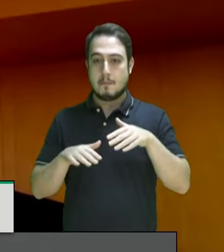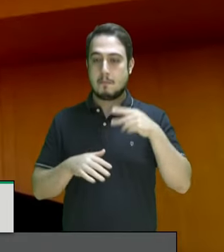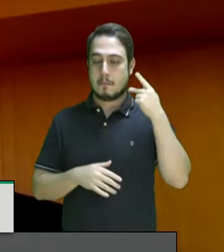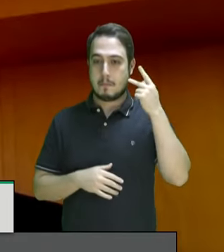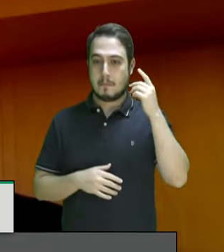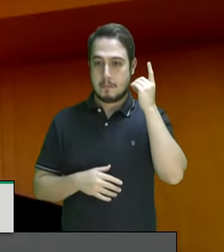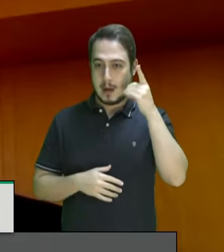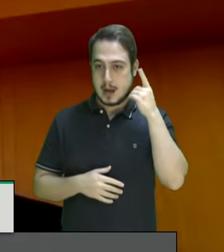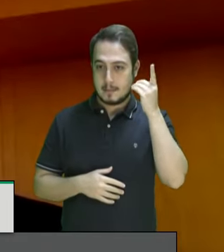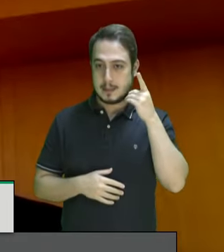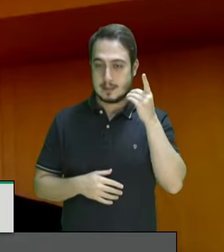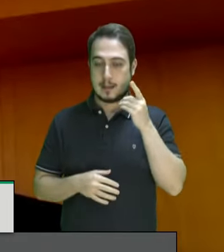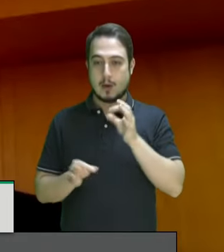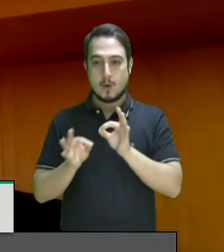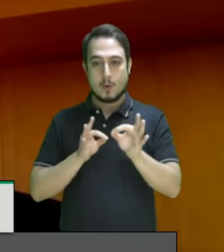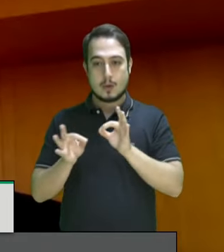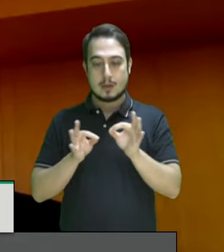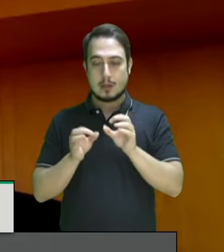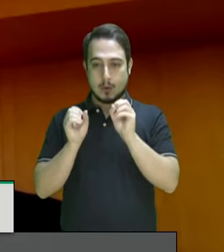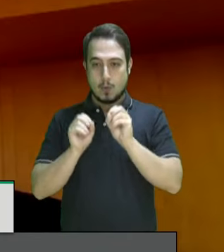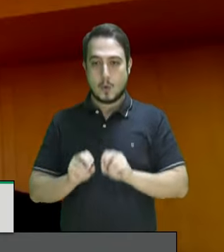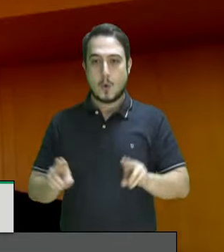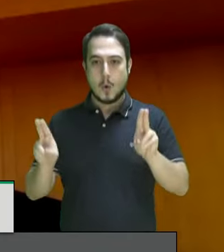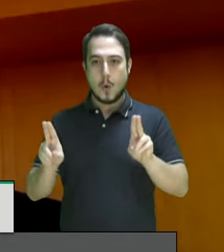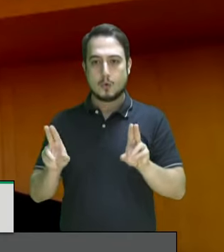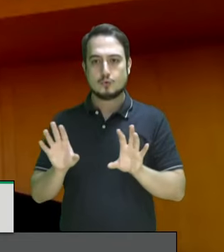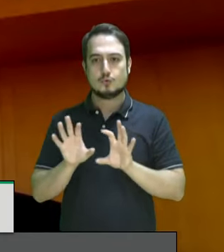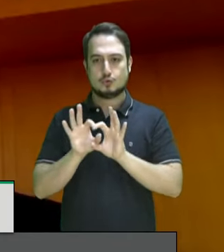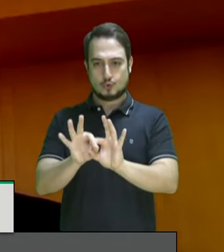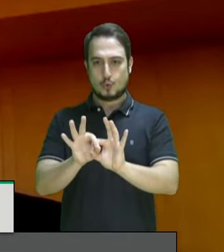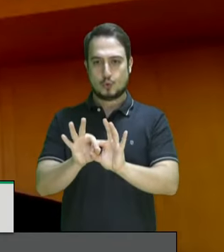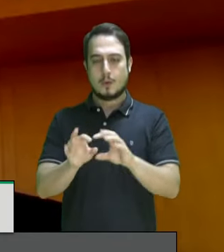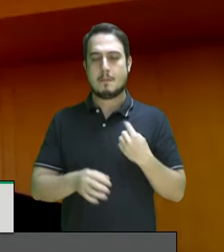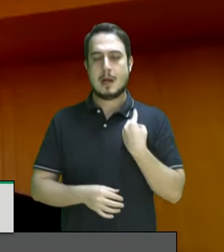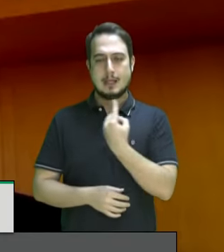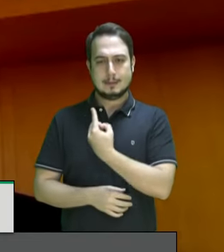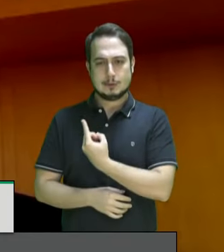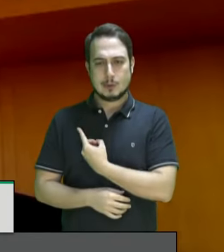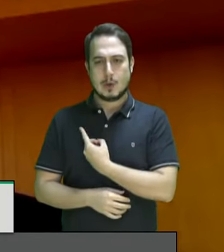organização das nações unidas para que a gente efetivamente